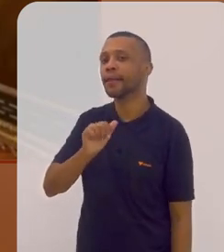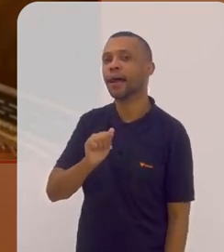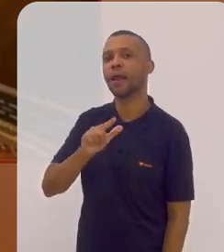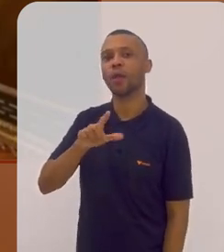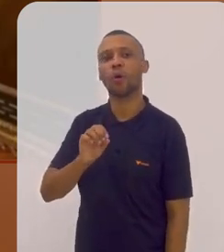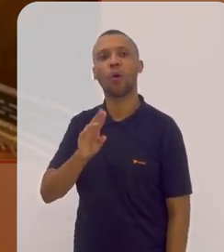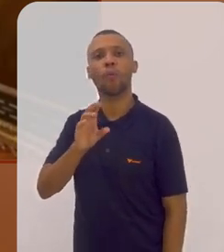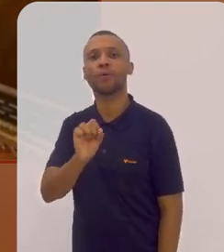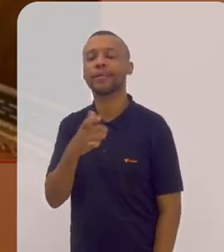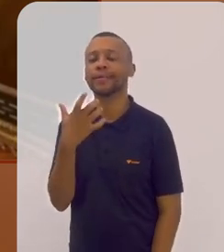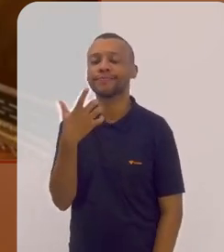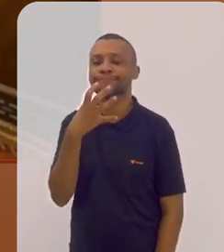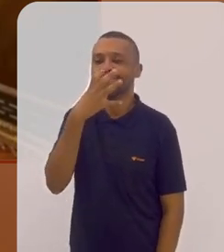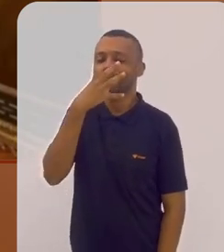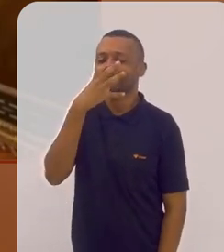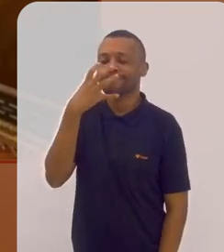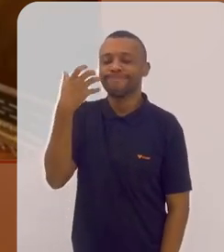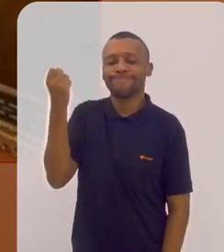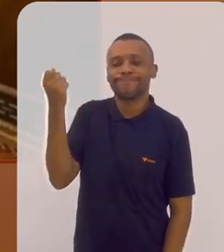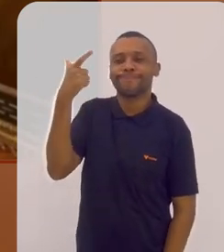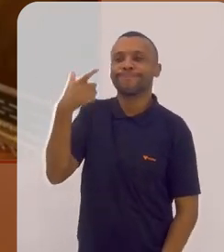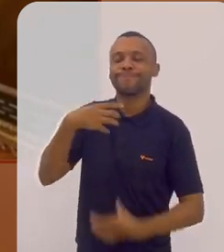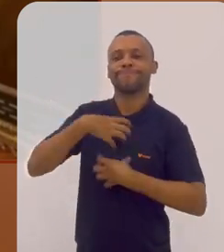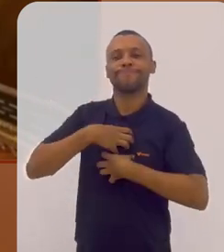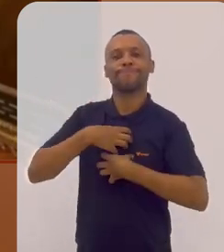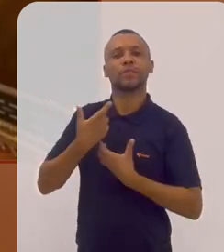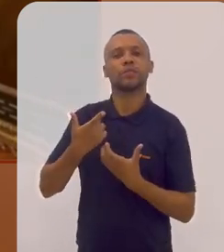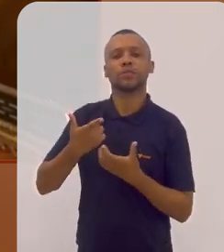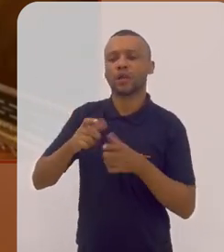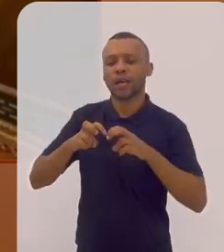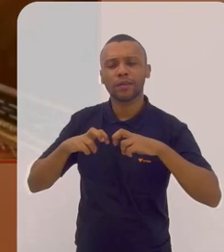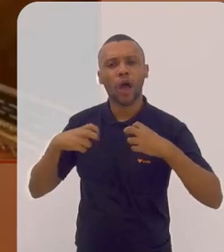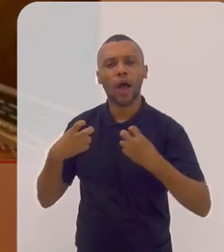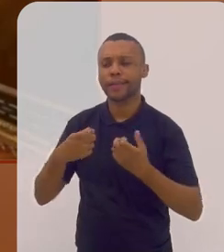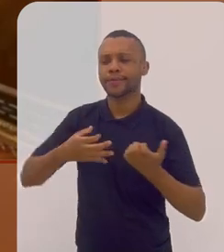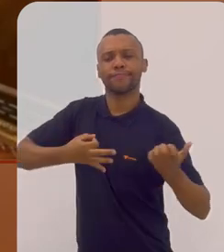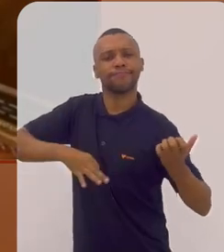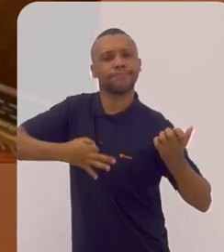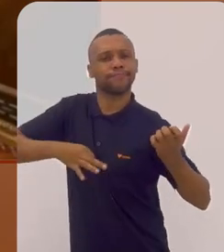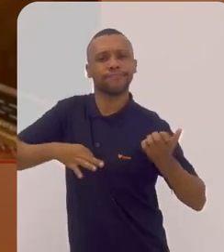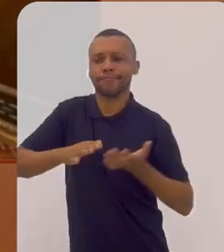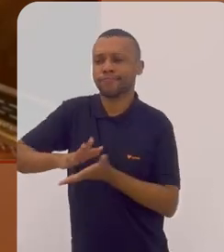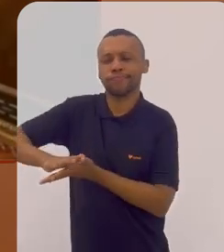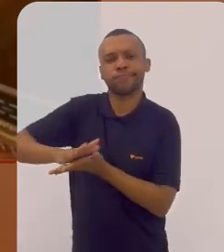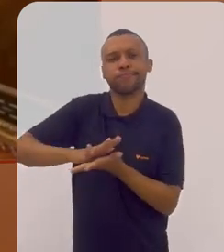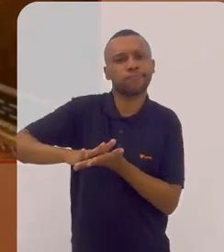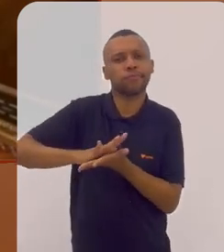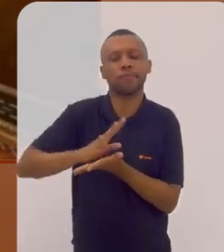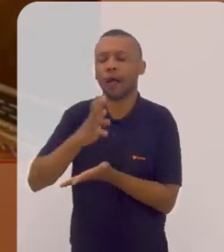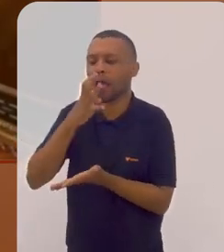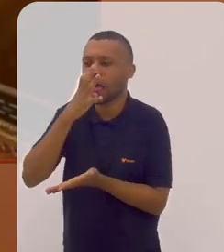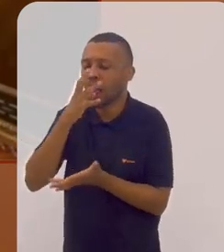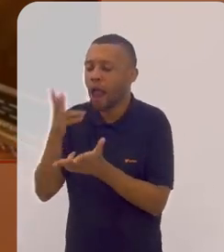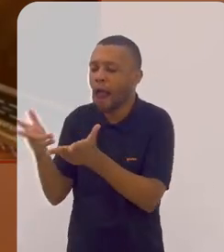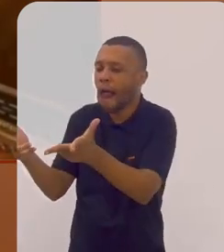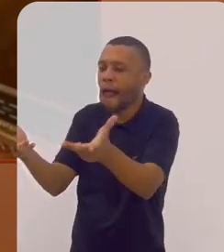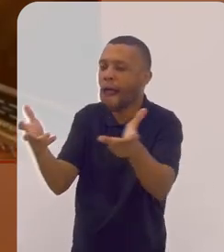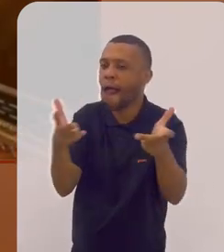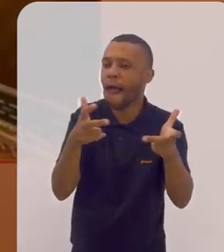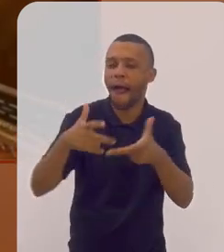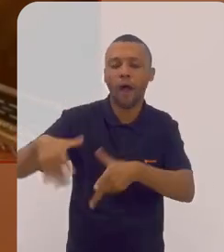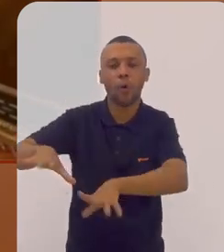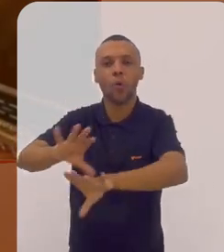se inspirava muito no Chorinho e queria frequentar as Rodas de Choro para se nutrir daquela